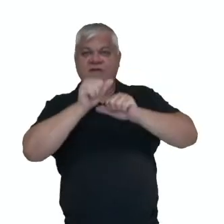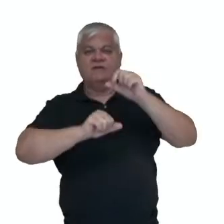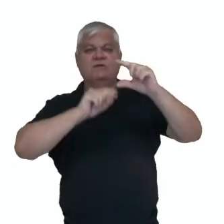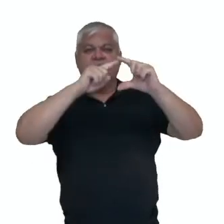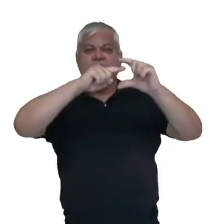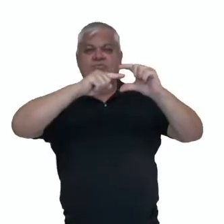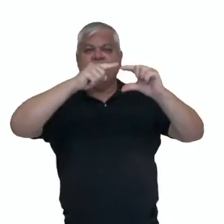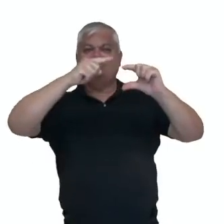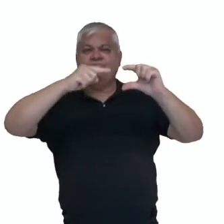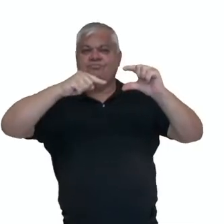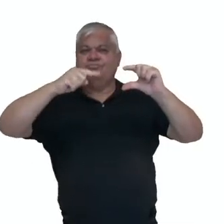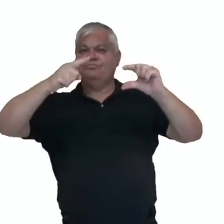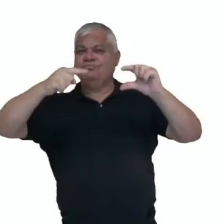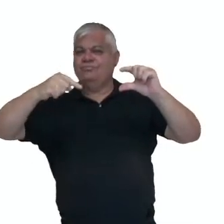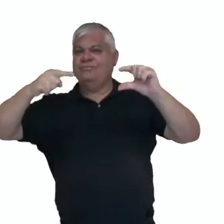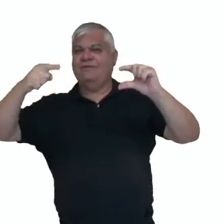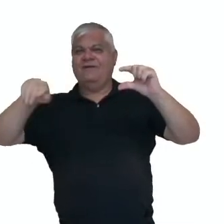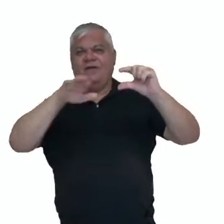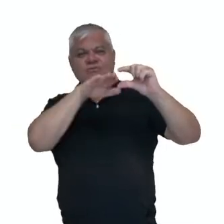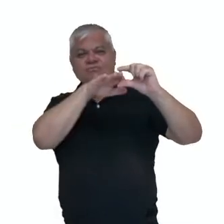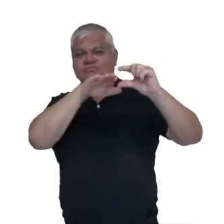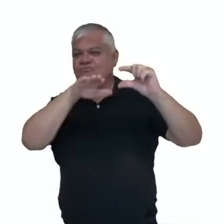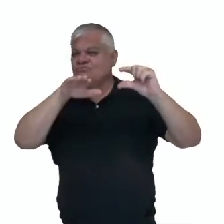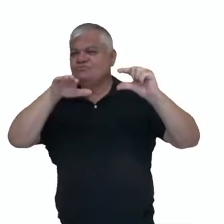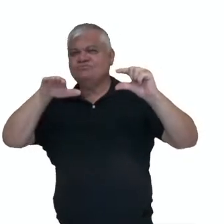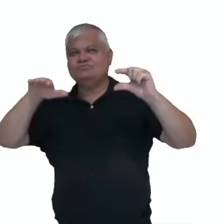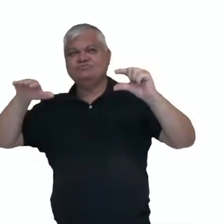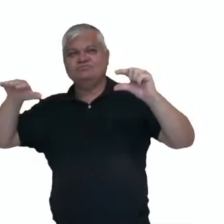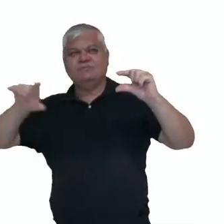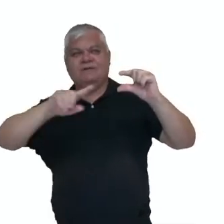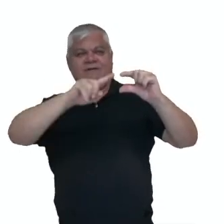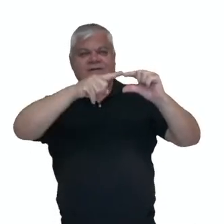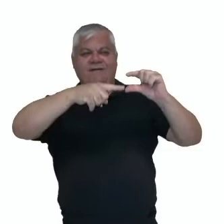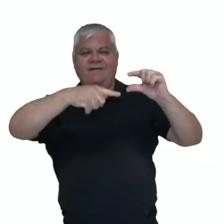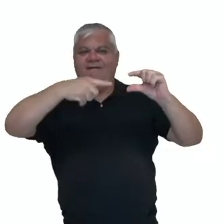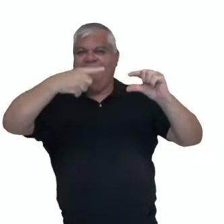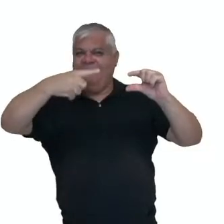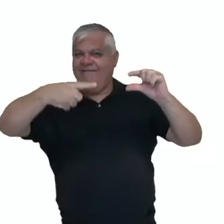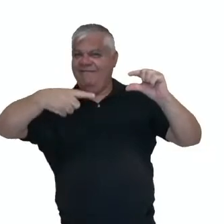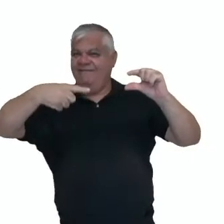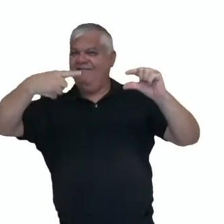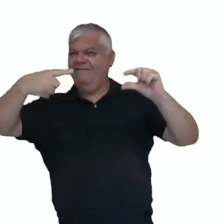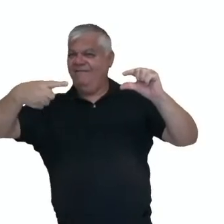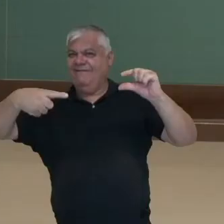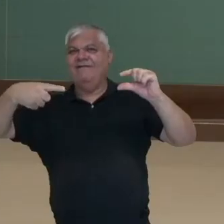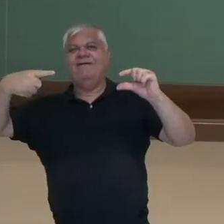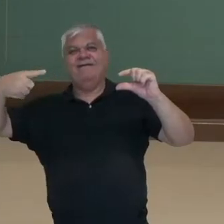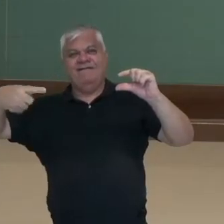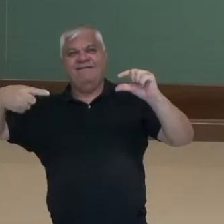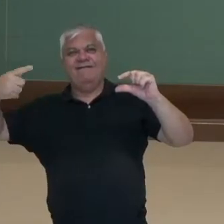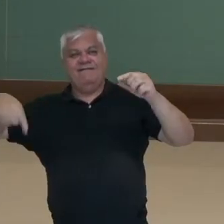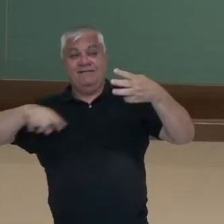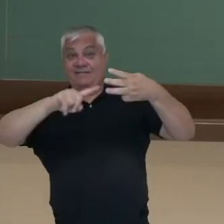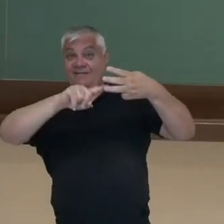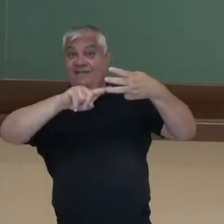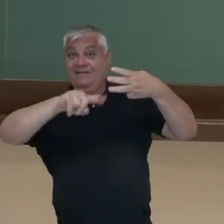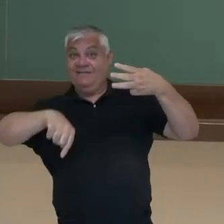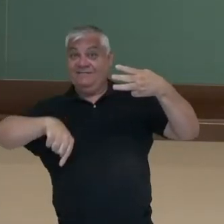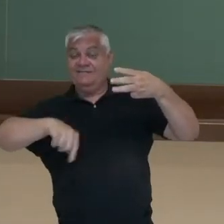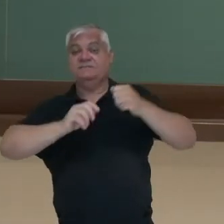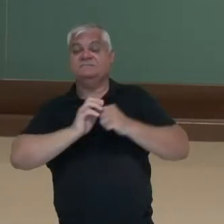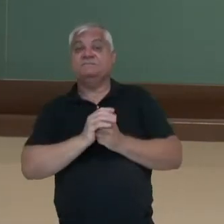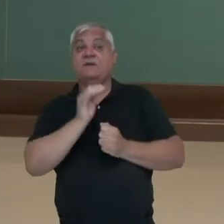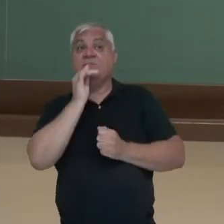horizontal no gráfico. Olha como é que ele agora se comporta. Então, a gente faz a análise, né, das três funções. Então, a